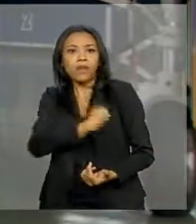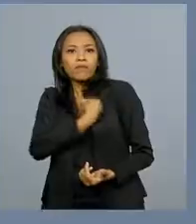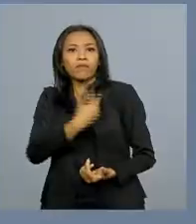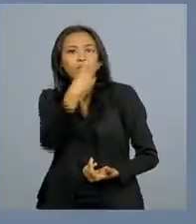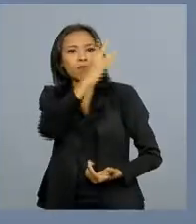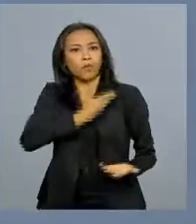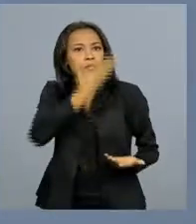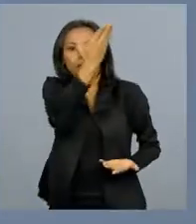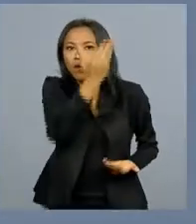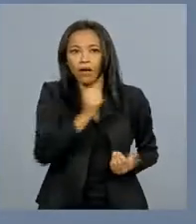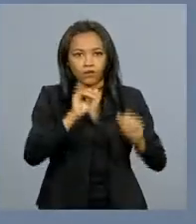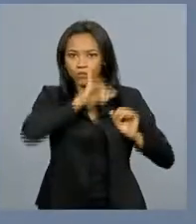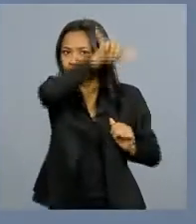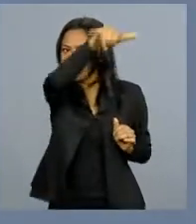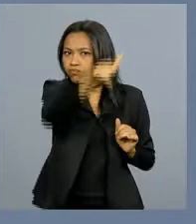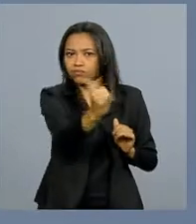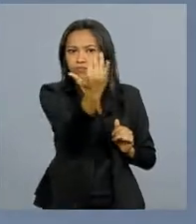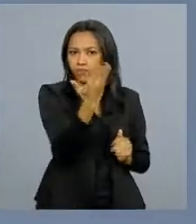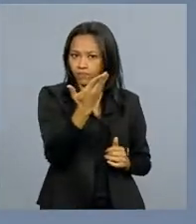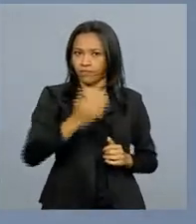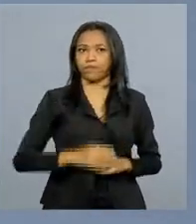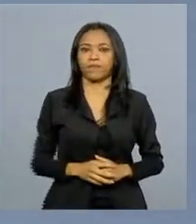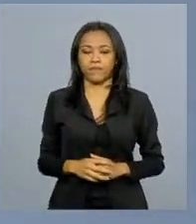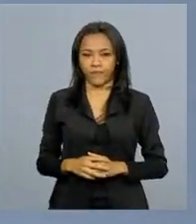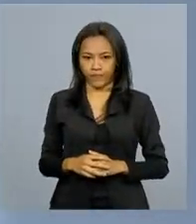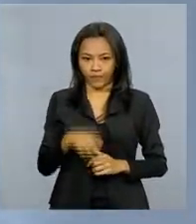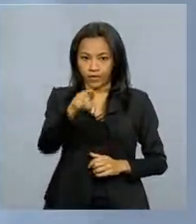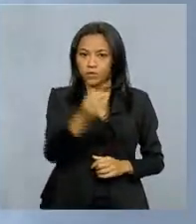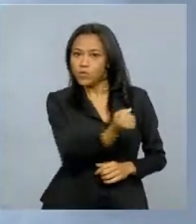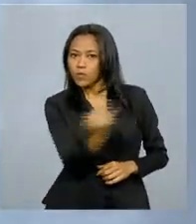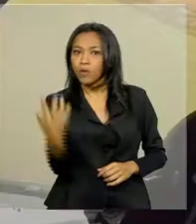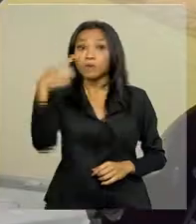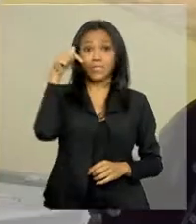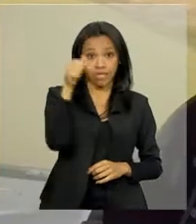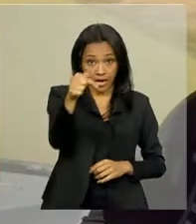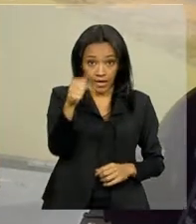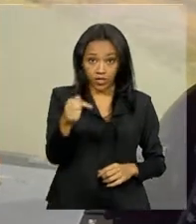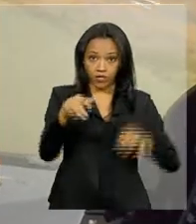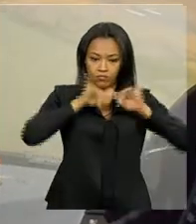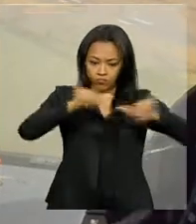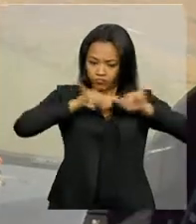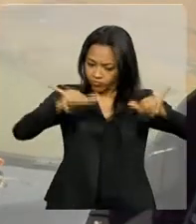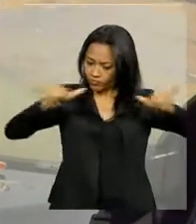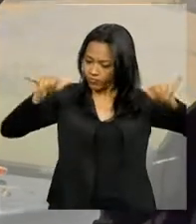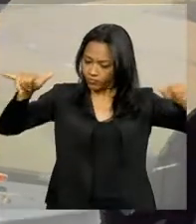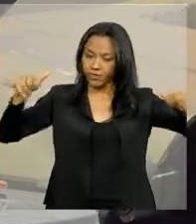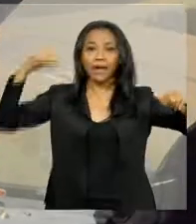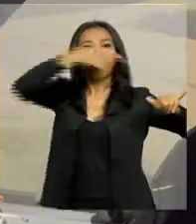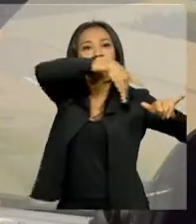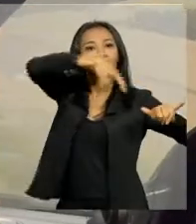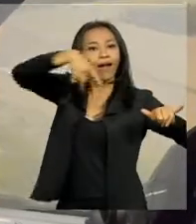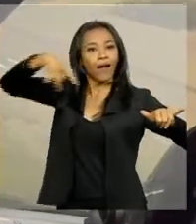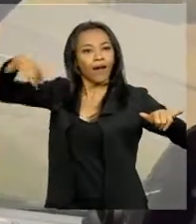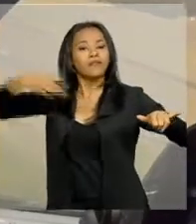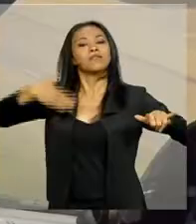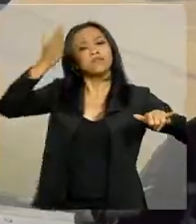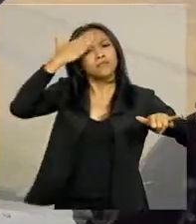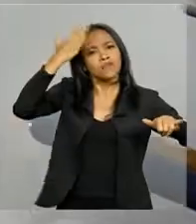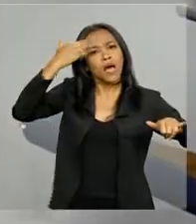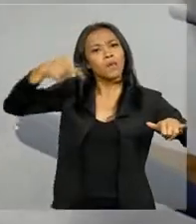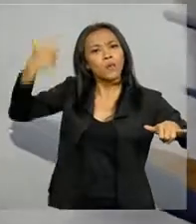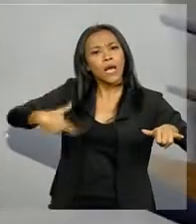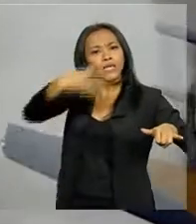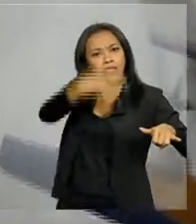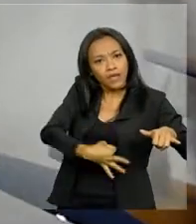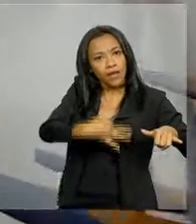companheiro. No ar, sete aeronaves ocupam a arena de voo. Cada piloto se especializa em uma das posições.